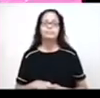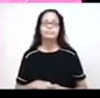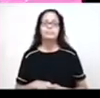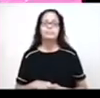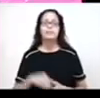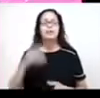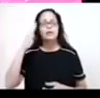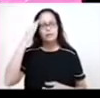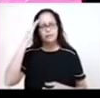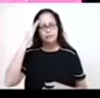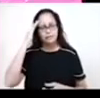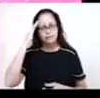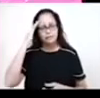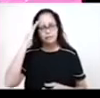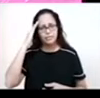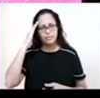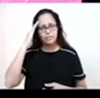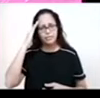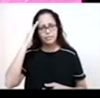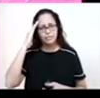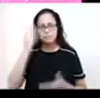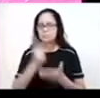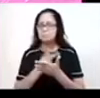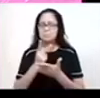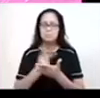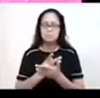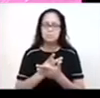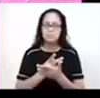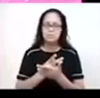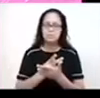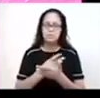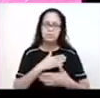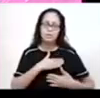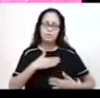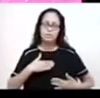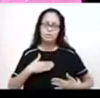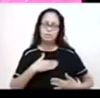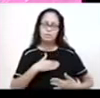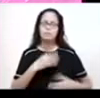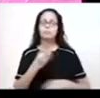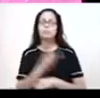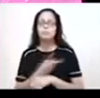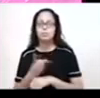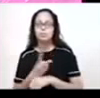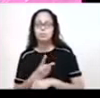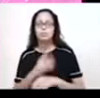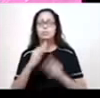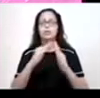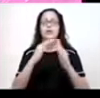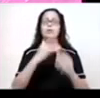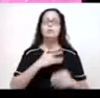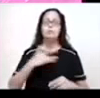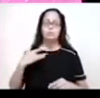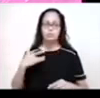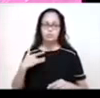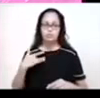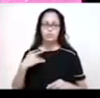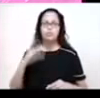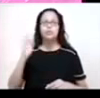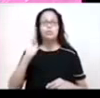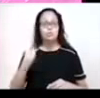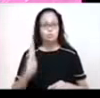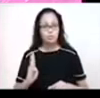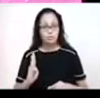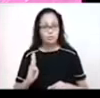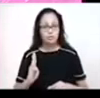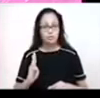identificando qualquer irregularidade, a mulher deve, ou o homem no caso, deve procurar a unidade básica de saúde. Lembrando que no Brasil nós temos